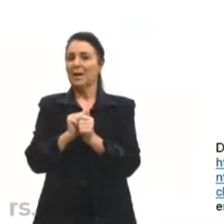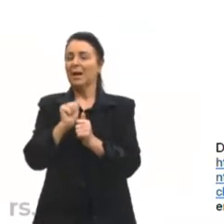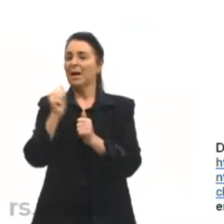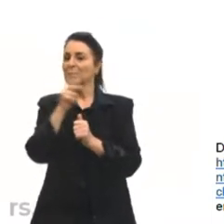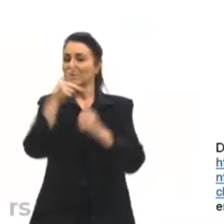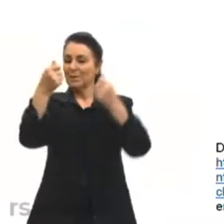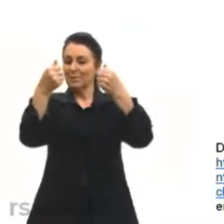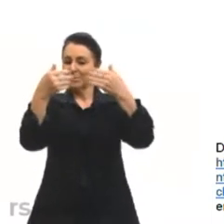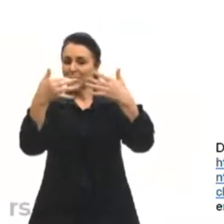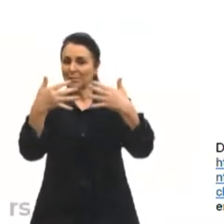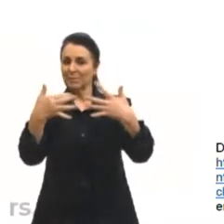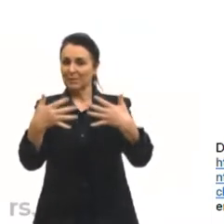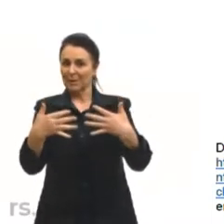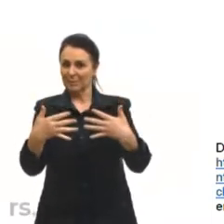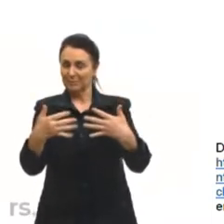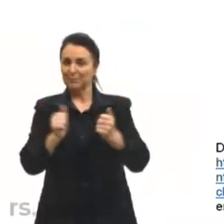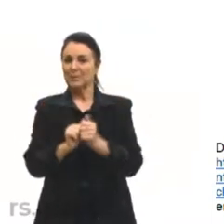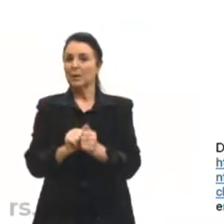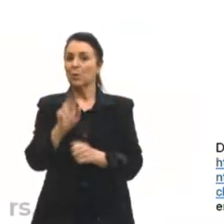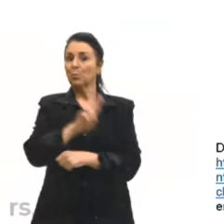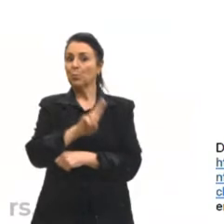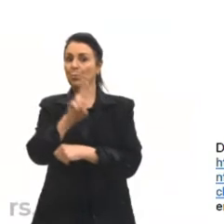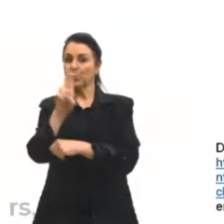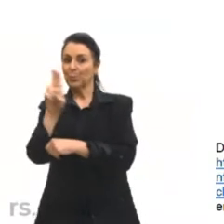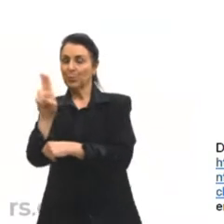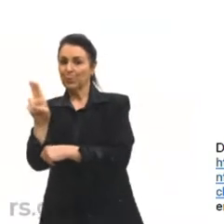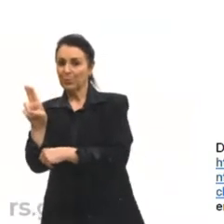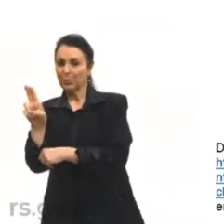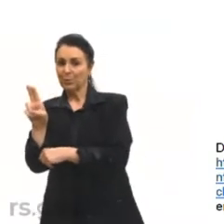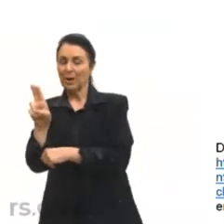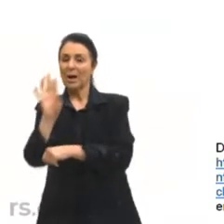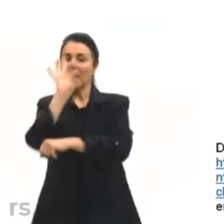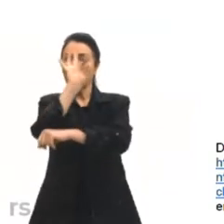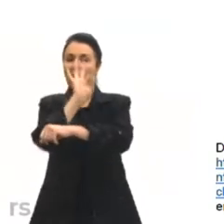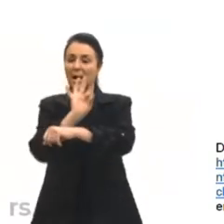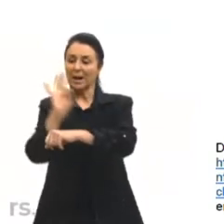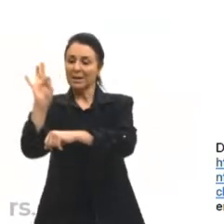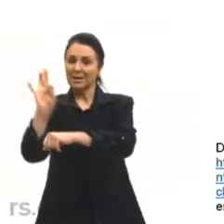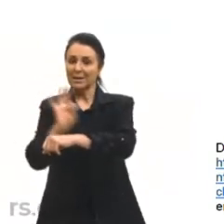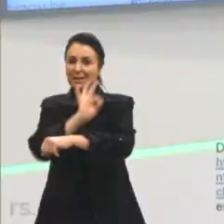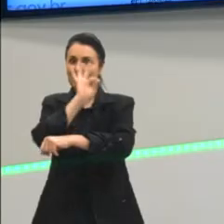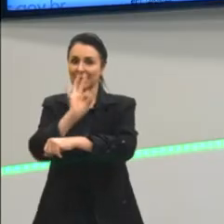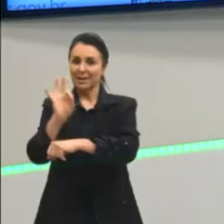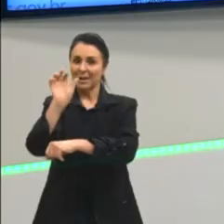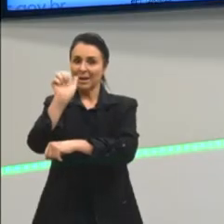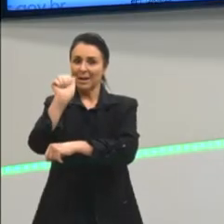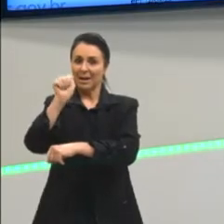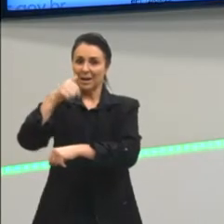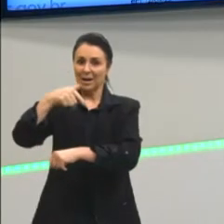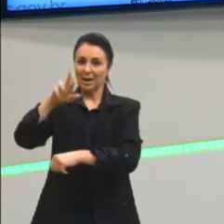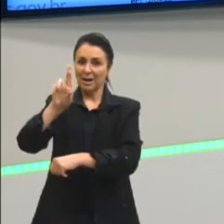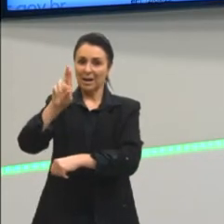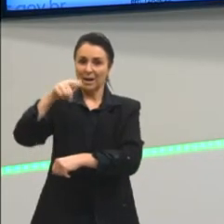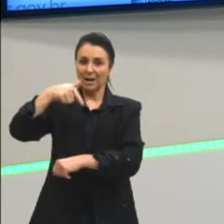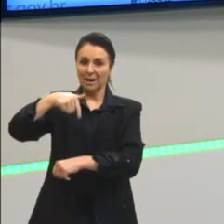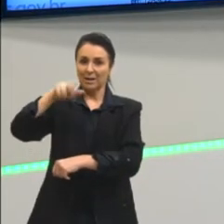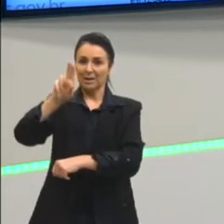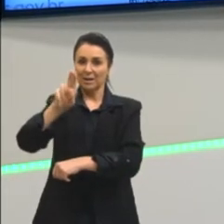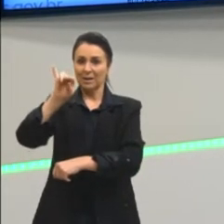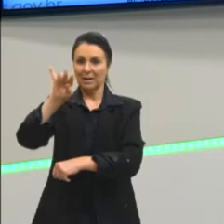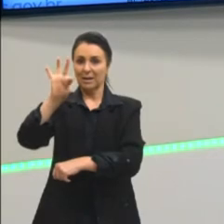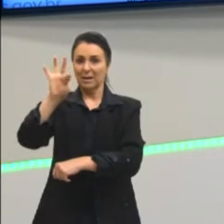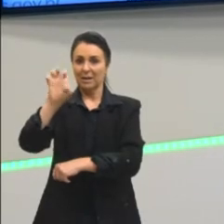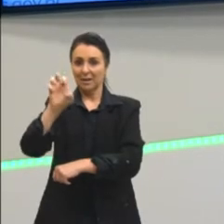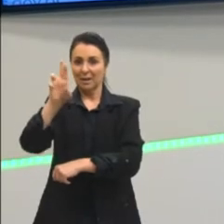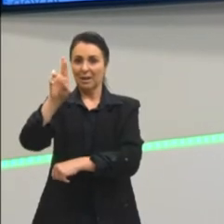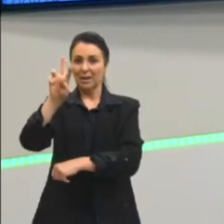para a gente é o que a gente chama de arquitetura, tá? Por que que ela é a primeira arte de